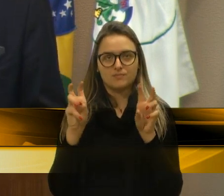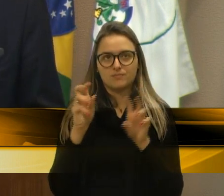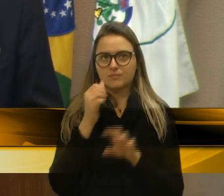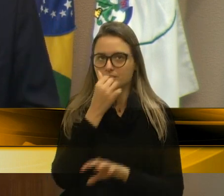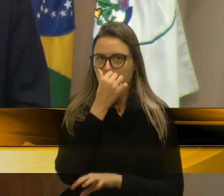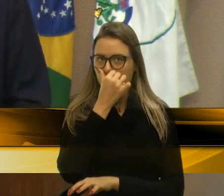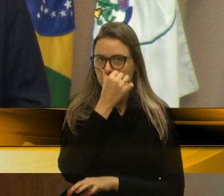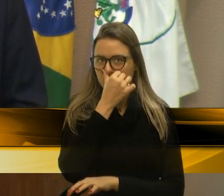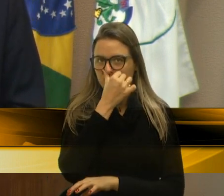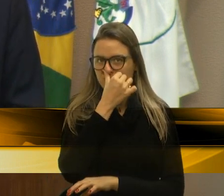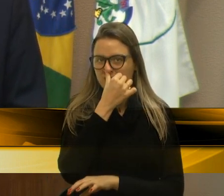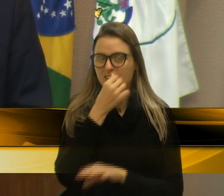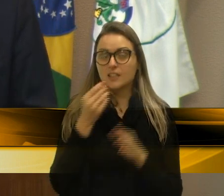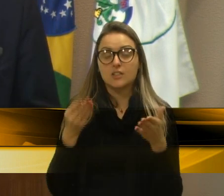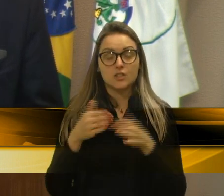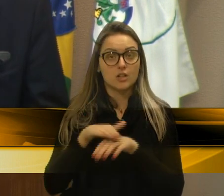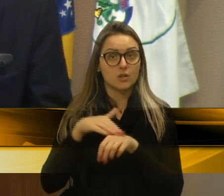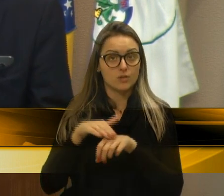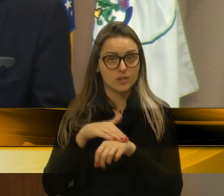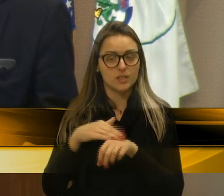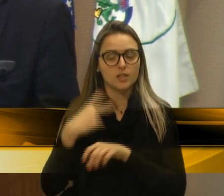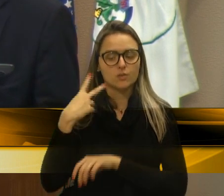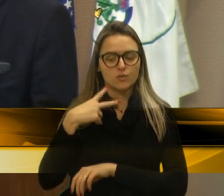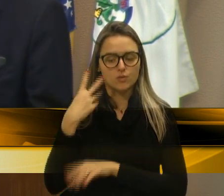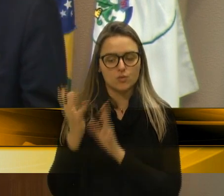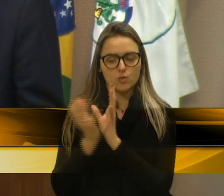conversei com os colegas vereadores, inclusive com a Adiló também,